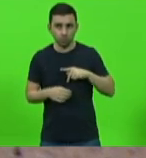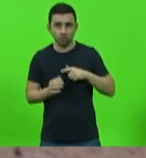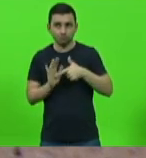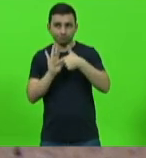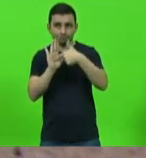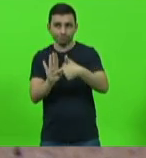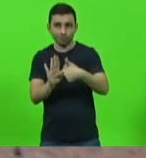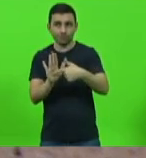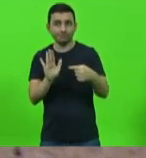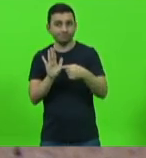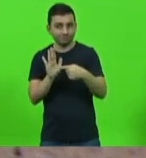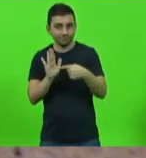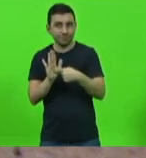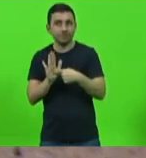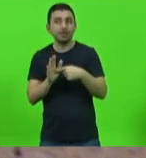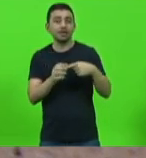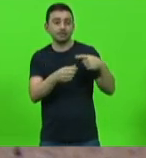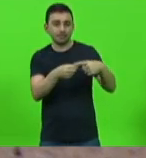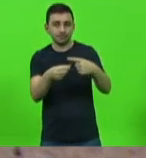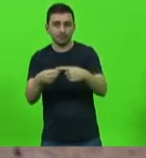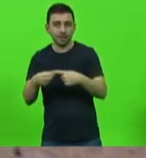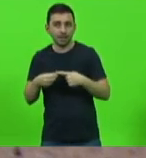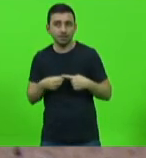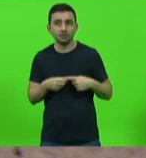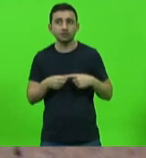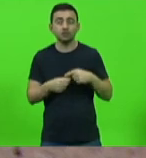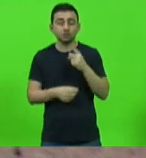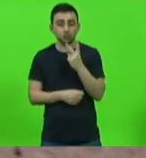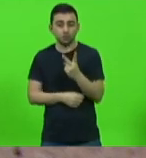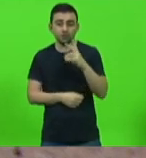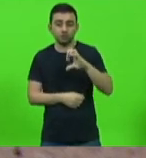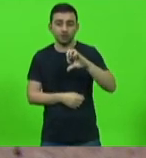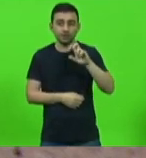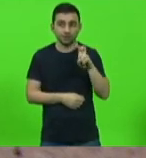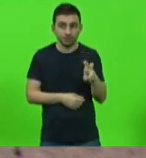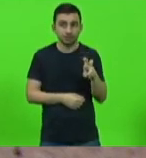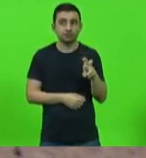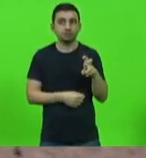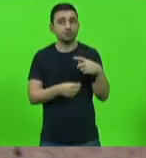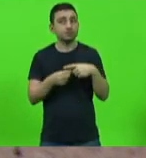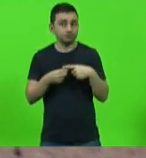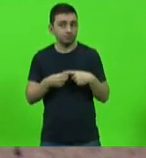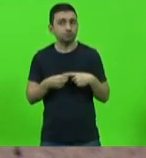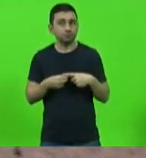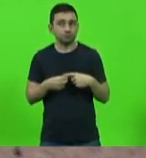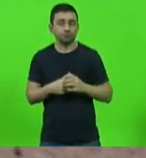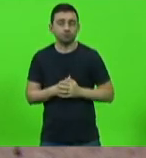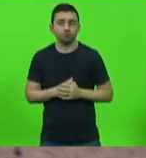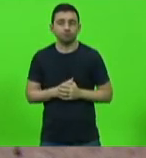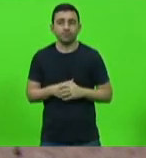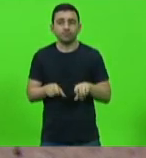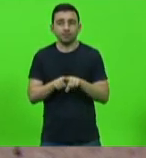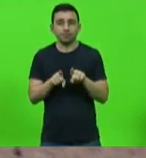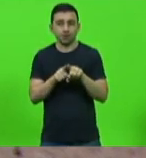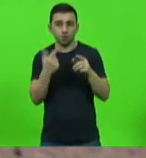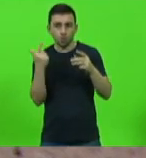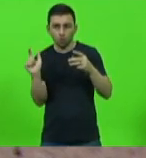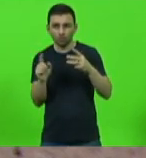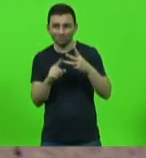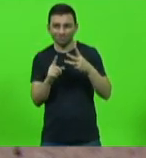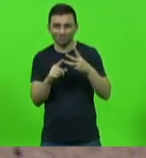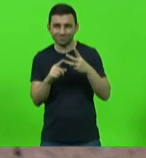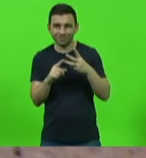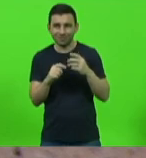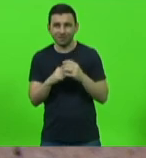também aqui cidade por cidade e os 295 municípios. Um outro item que nós abordamos aqui